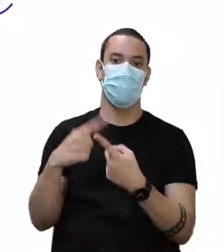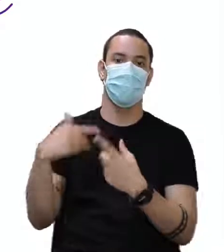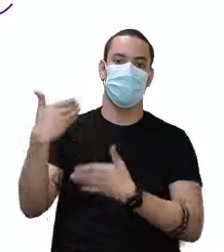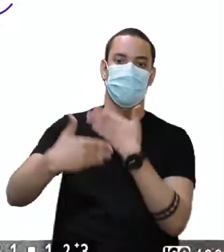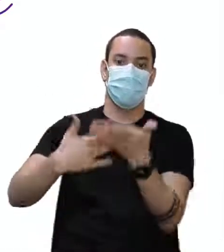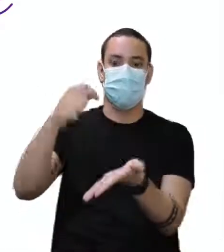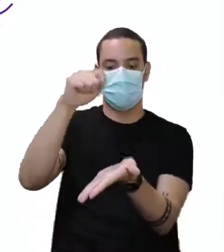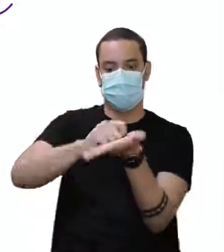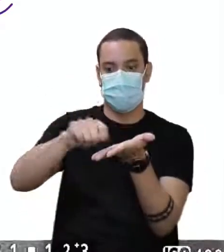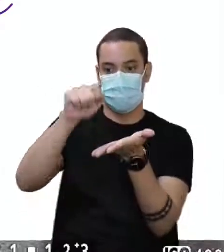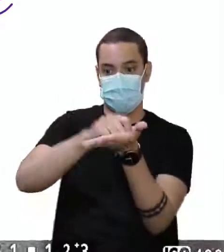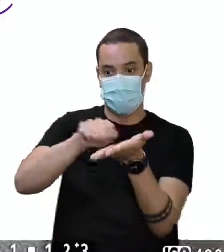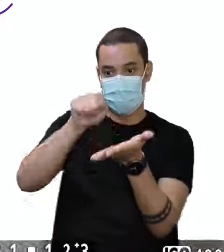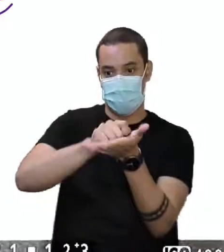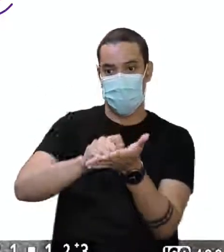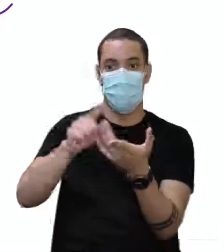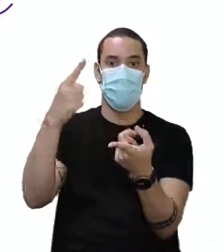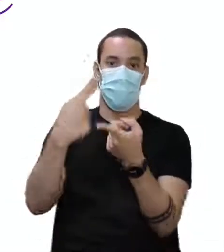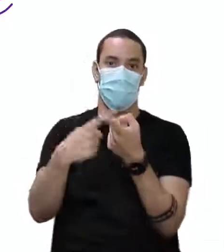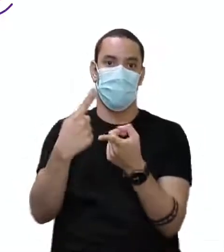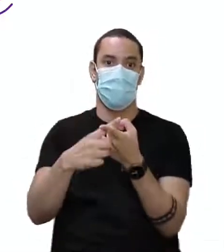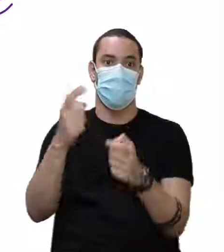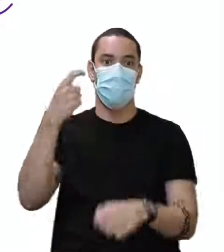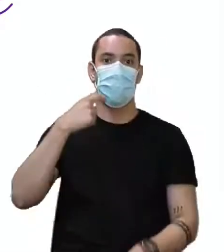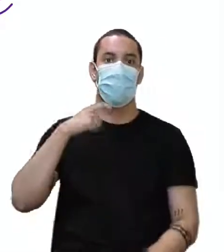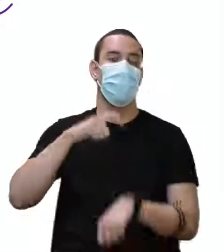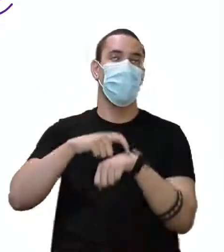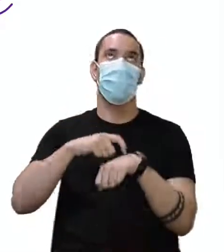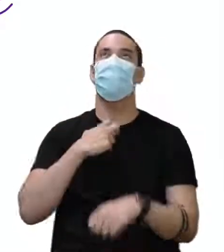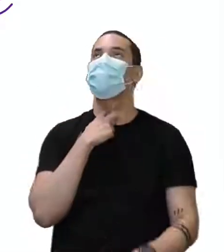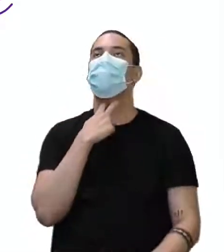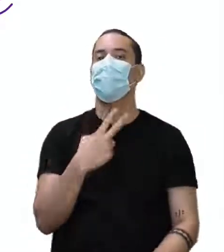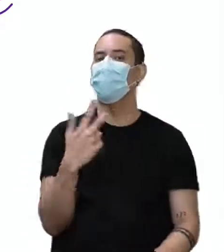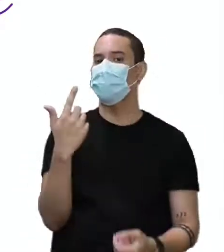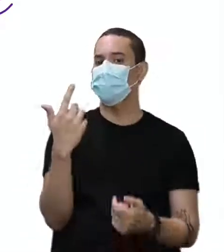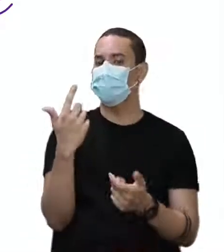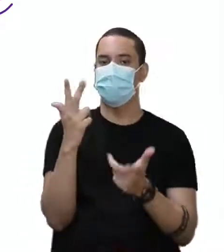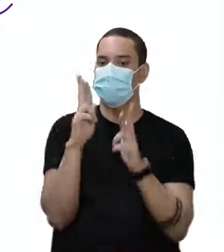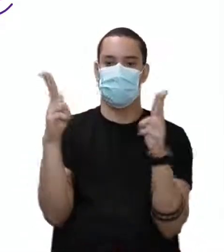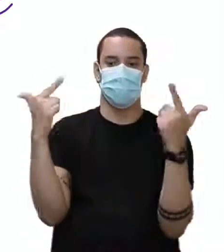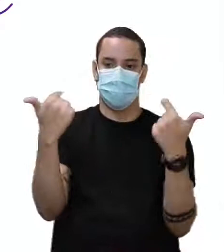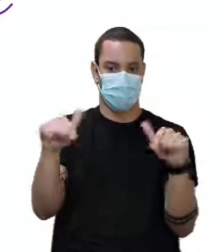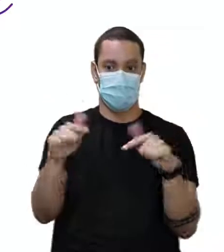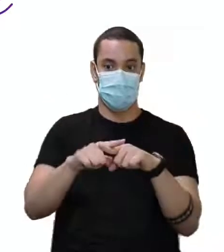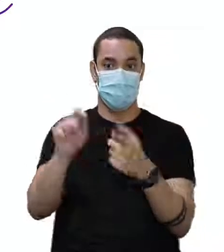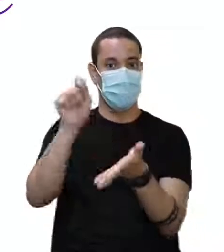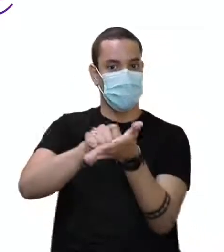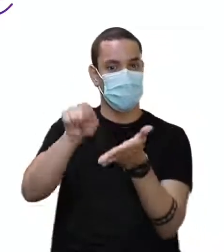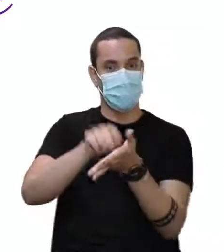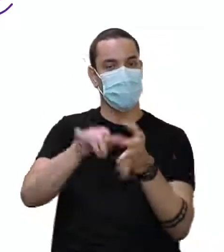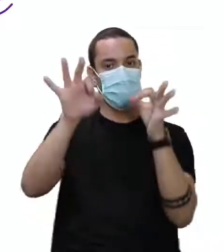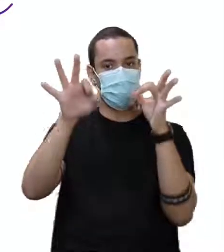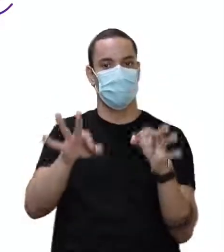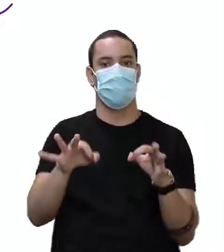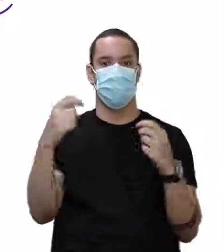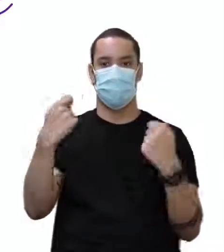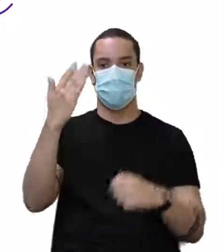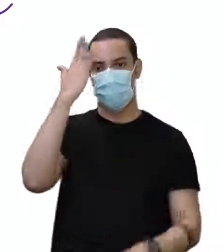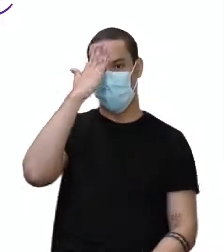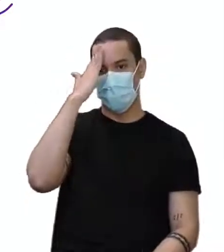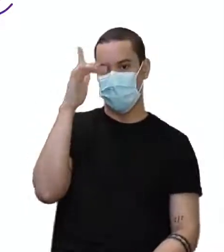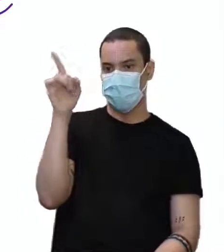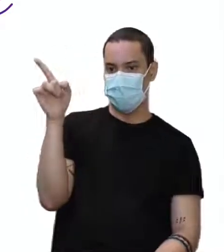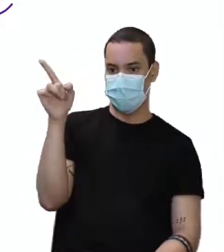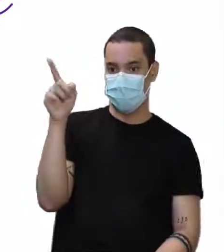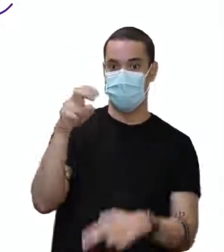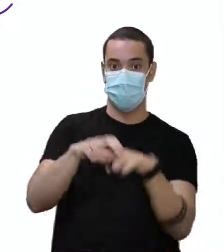de escrita. Porque mesmo na hora da fala não há nenhuma diferença. Mas para escrever corretamente, você precisa saber disso.